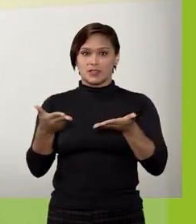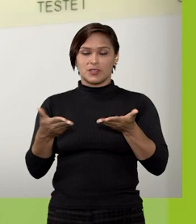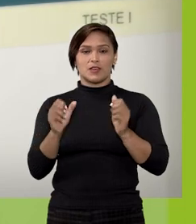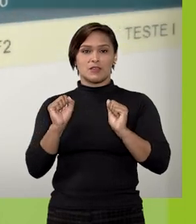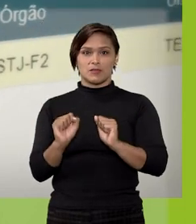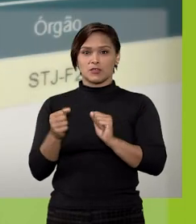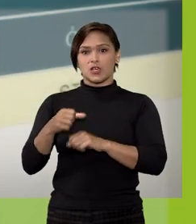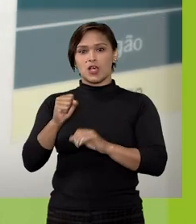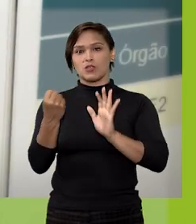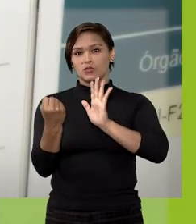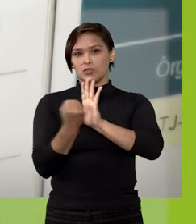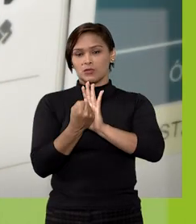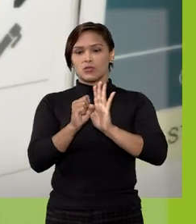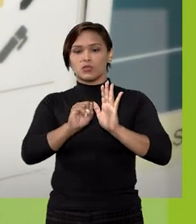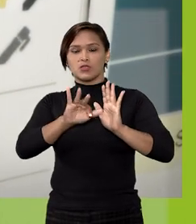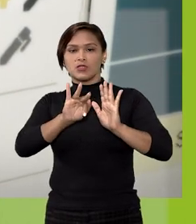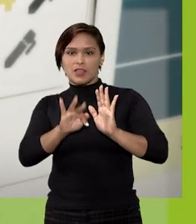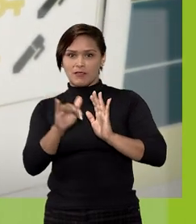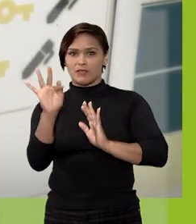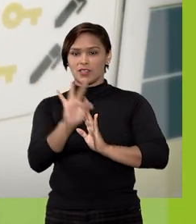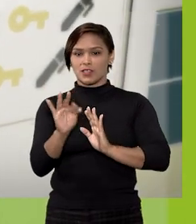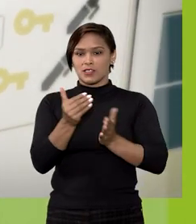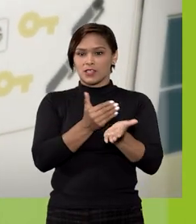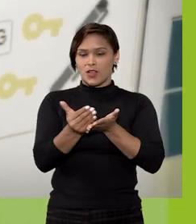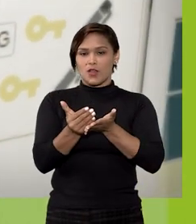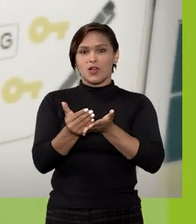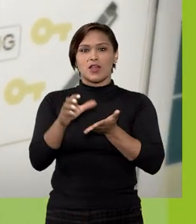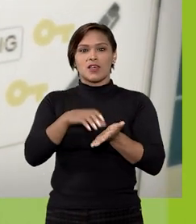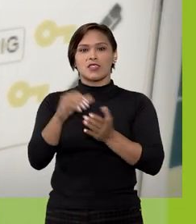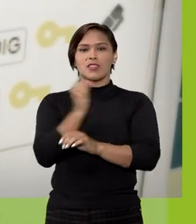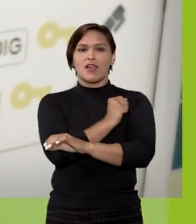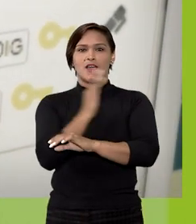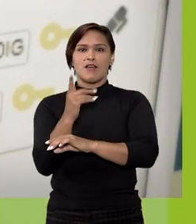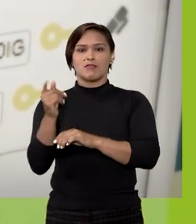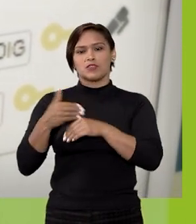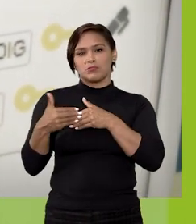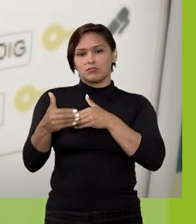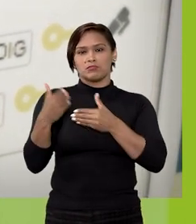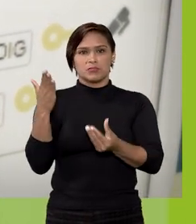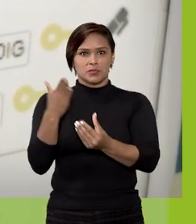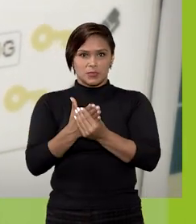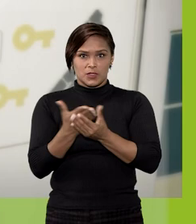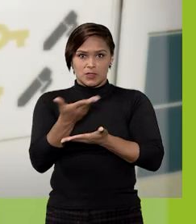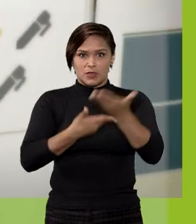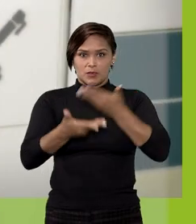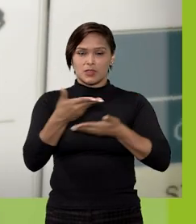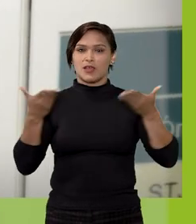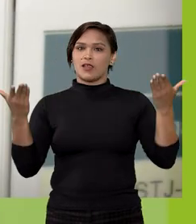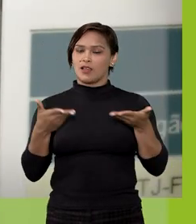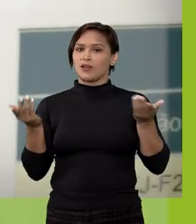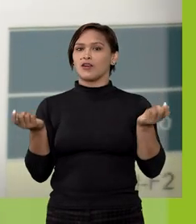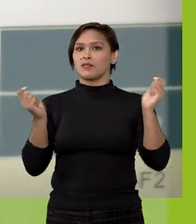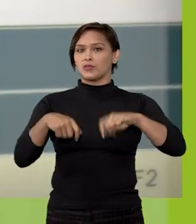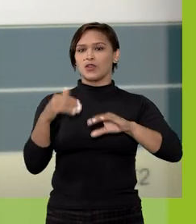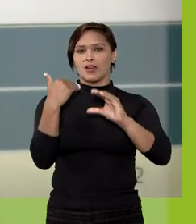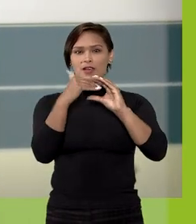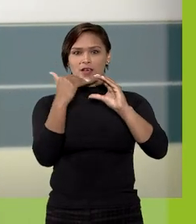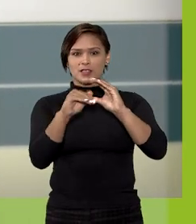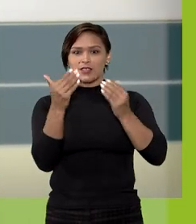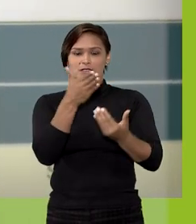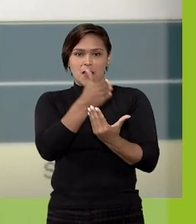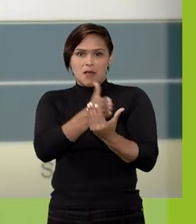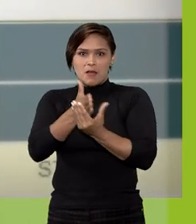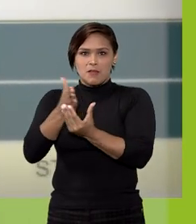momento, o símbolo do SEI Federação passa a fazer parte da árvore do processo compartilhado. Agora é possível acessar as